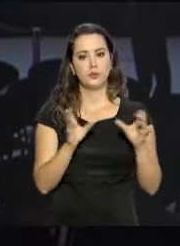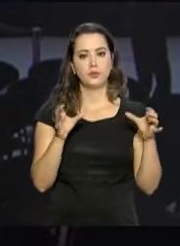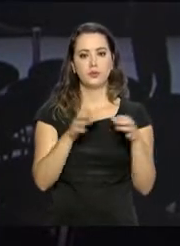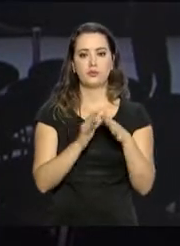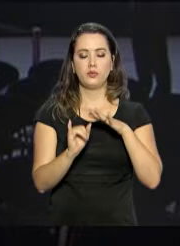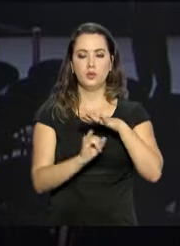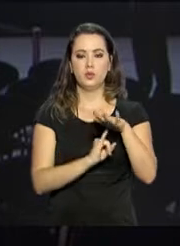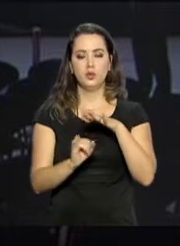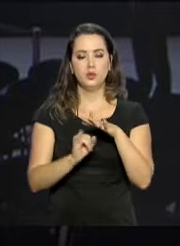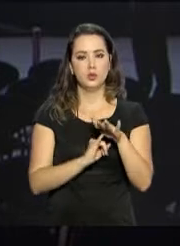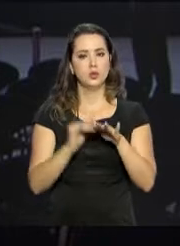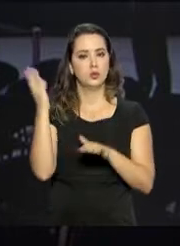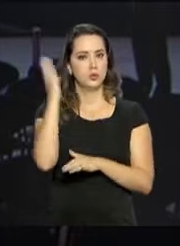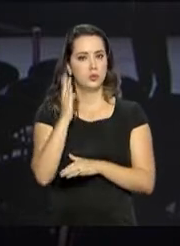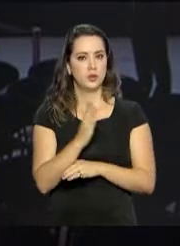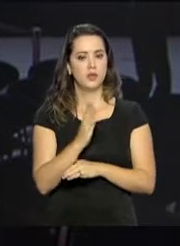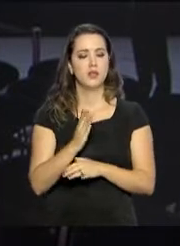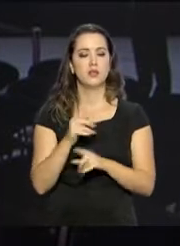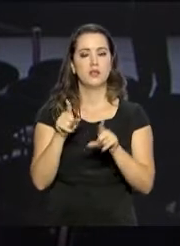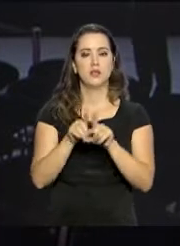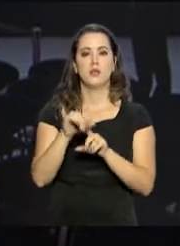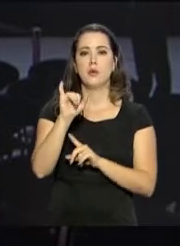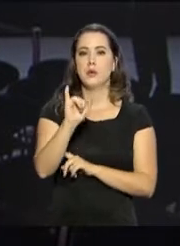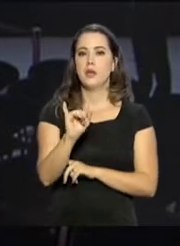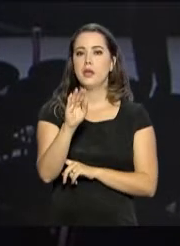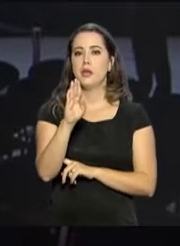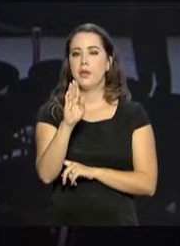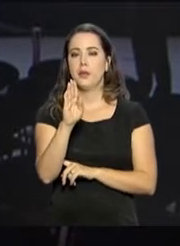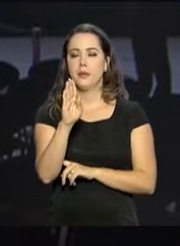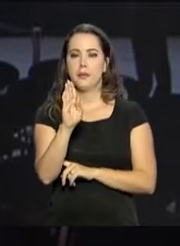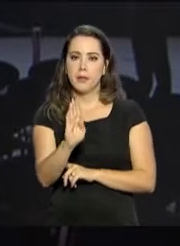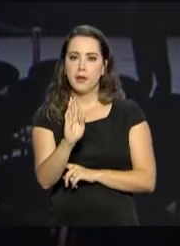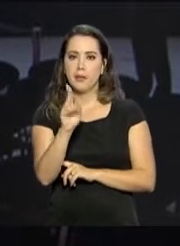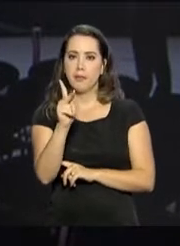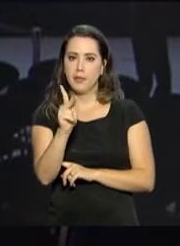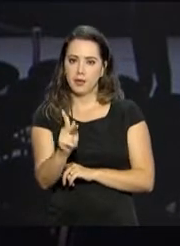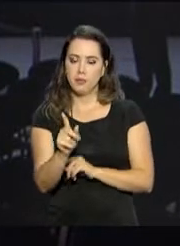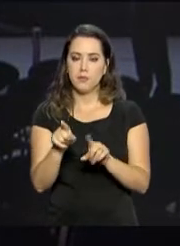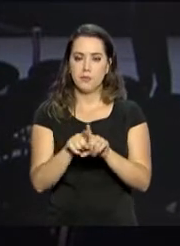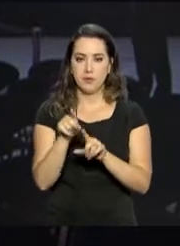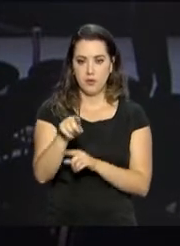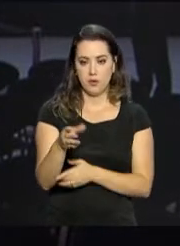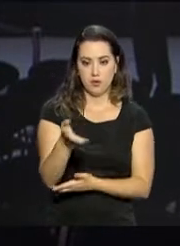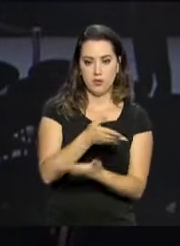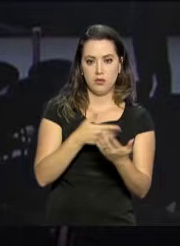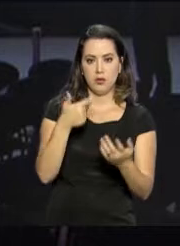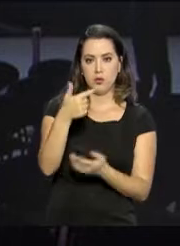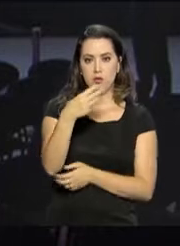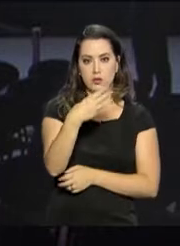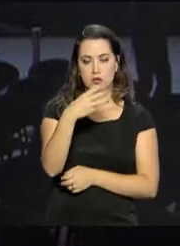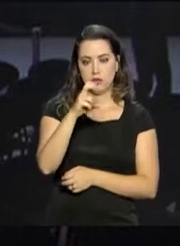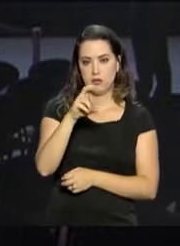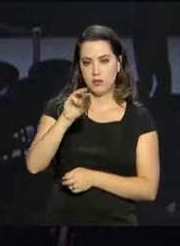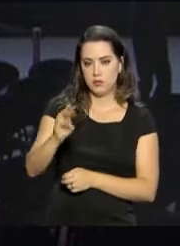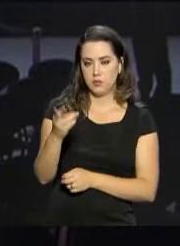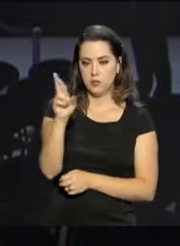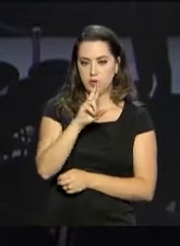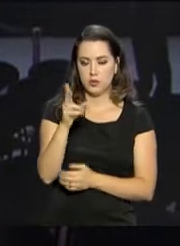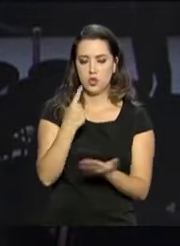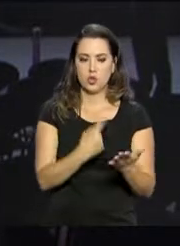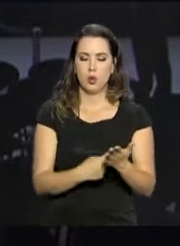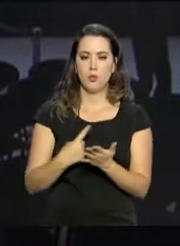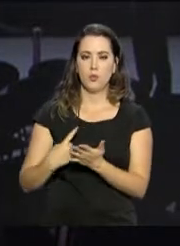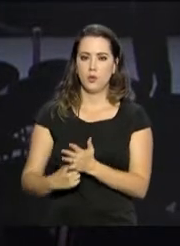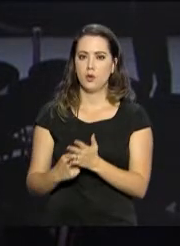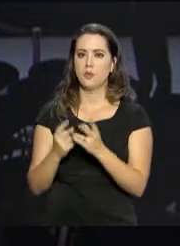Gás Natural e Biocombustíveis, IBP, e deve movimentar 235 milhões de reais em negócios,